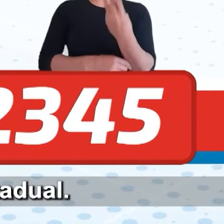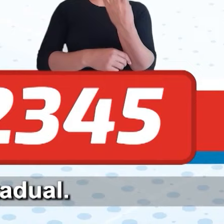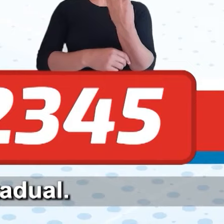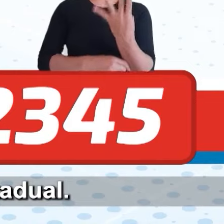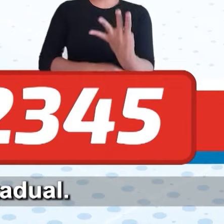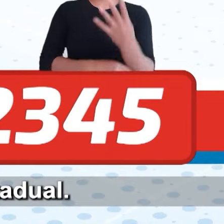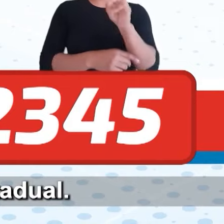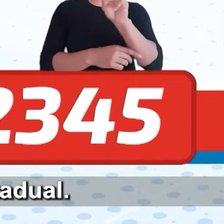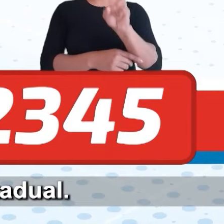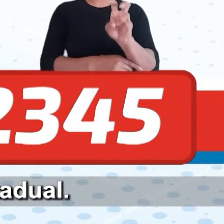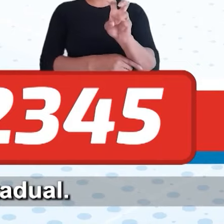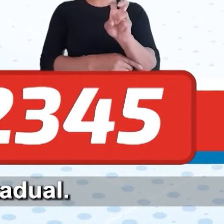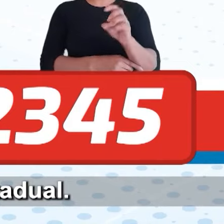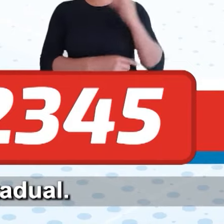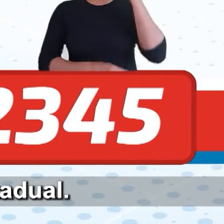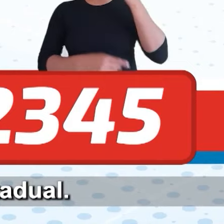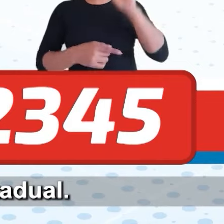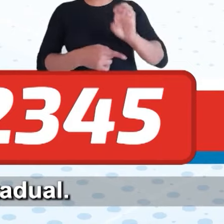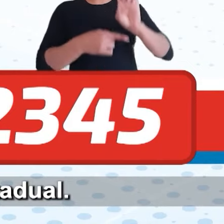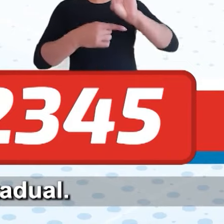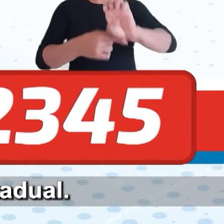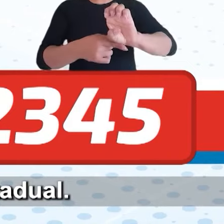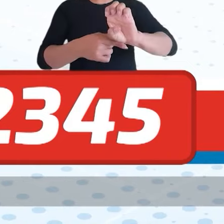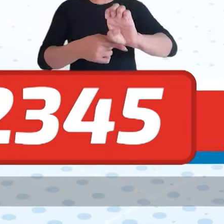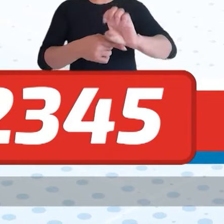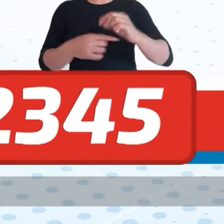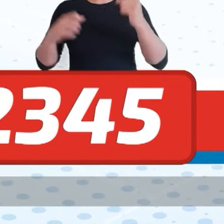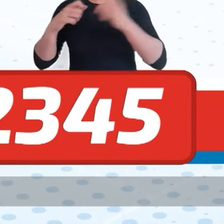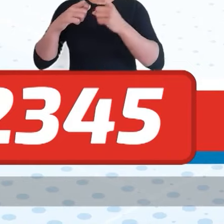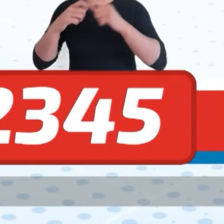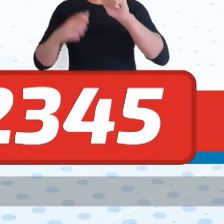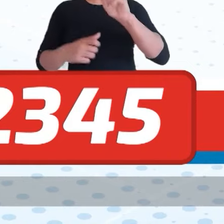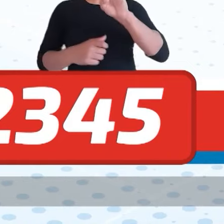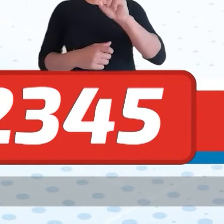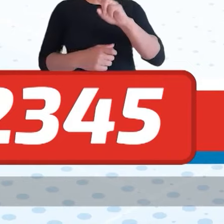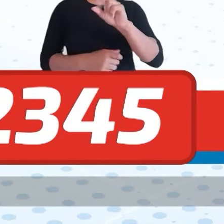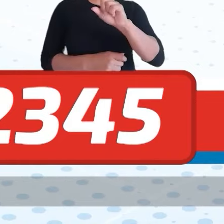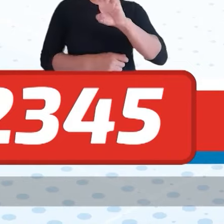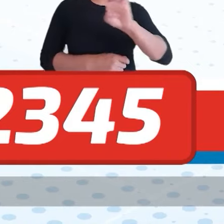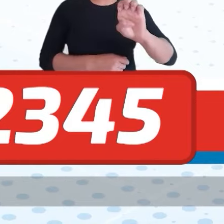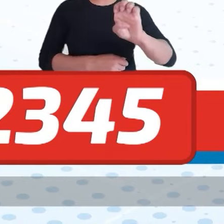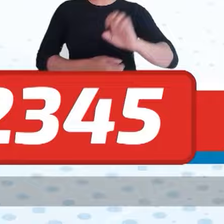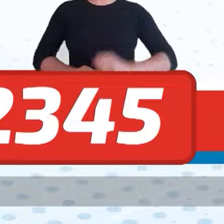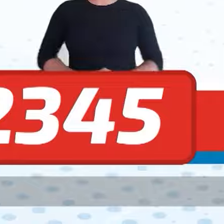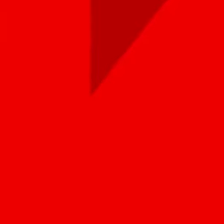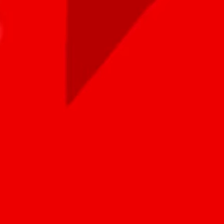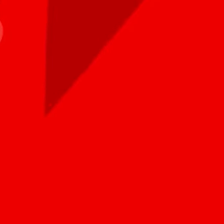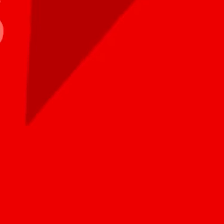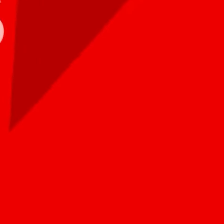2, 3, 4, 5. Para deputado estadual, é doutor Jorge Moraes.